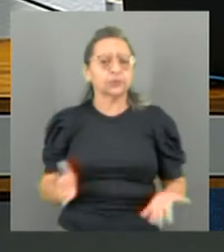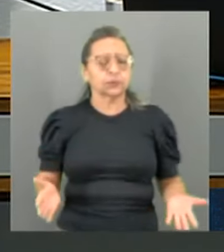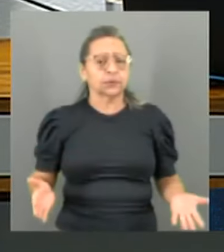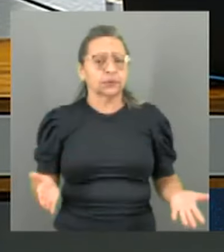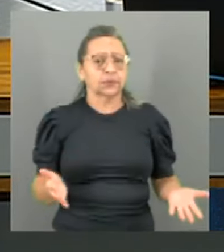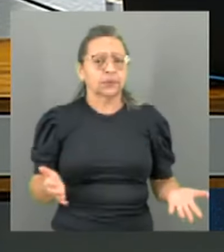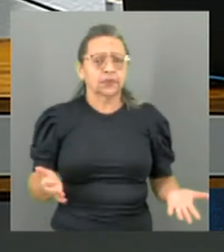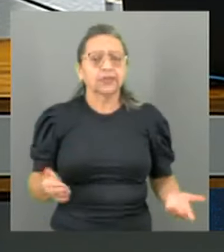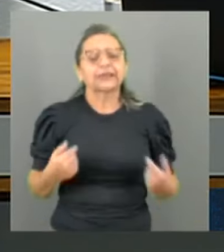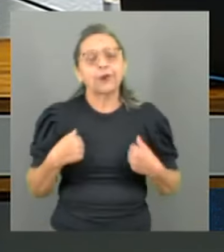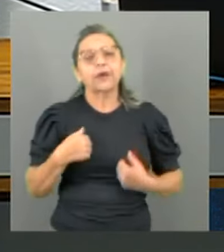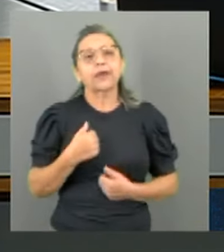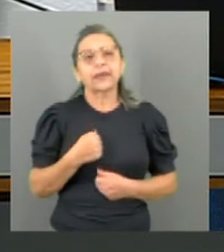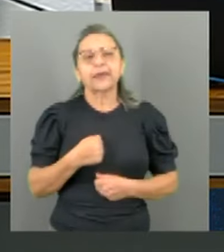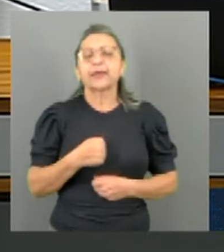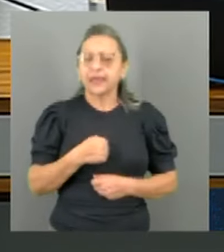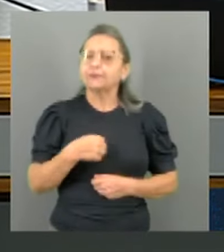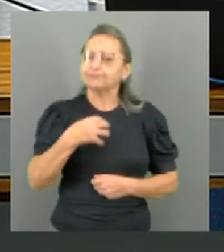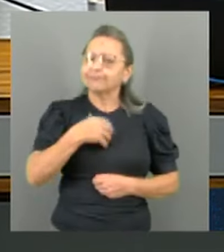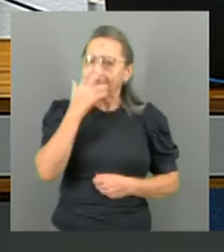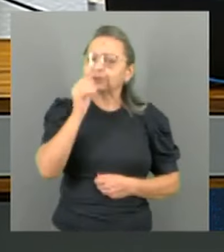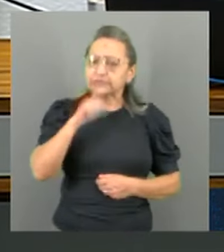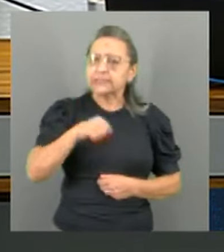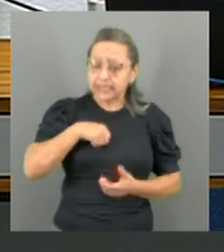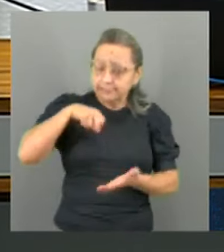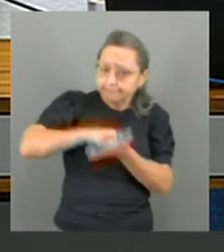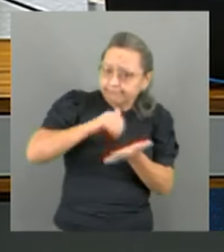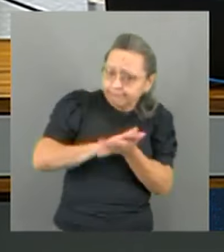Então, eu acho que as penas precisam ser duras, duras.